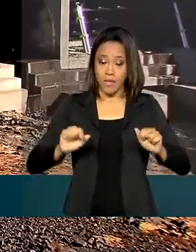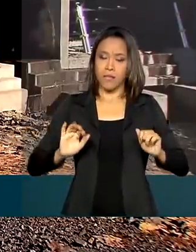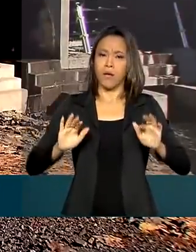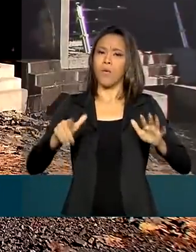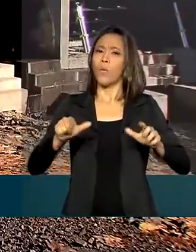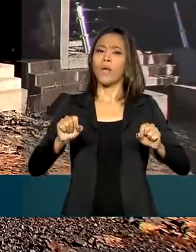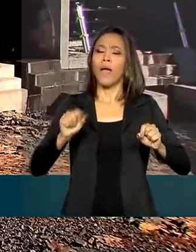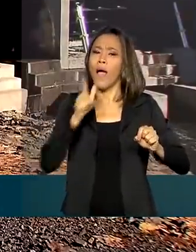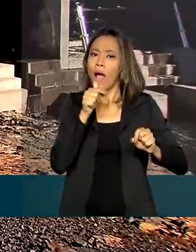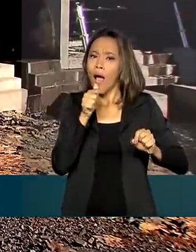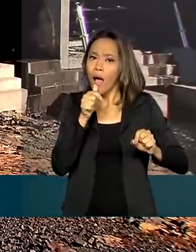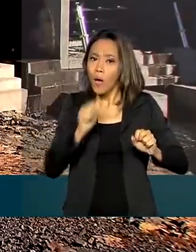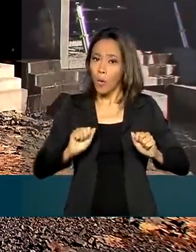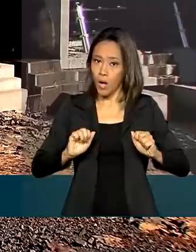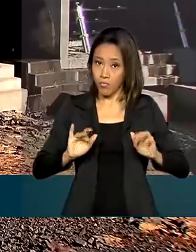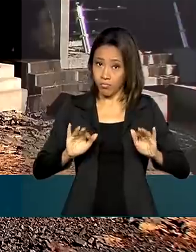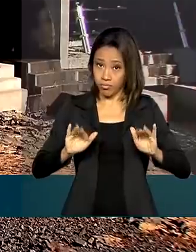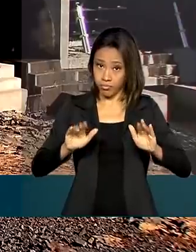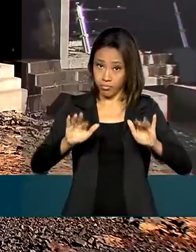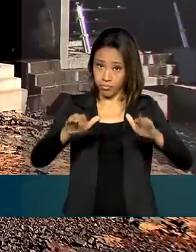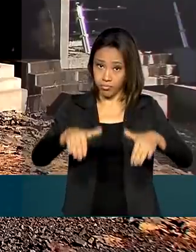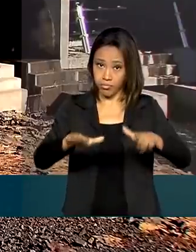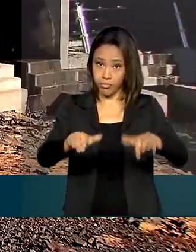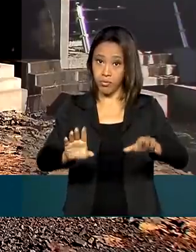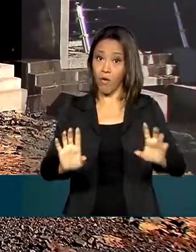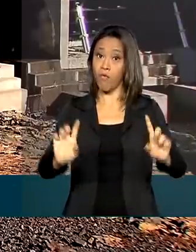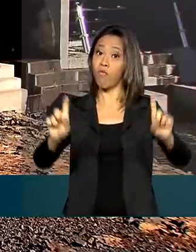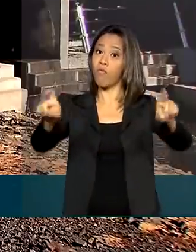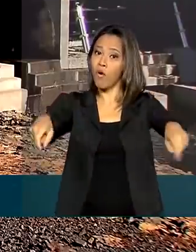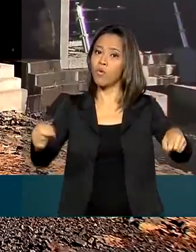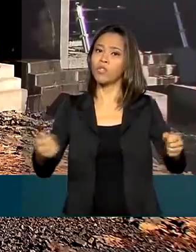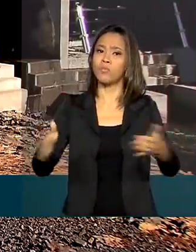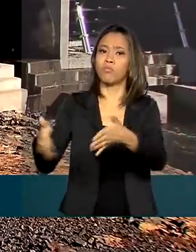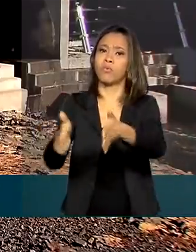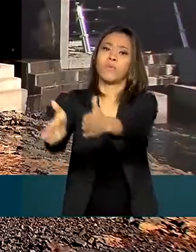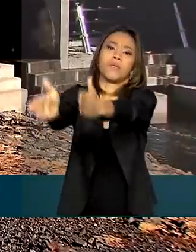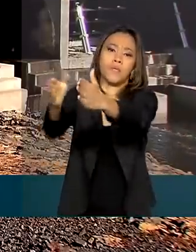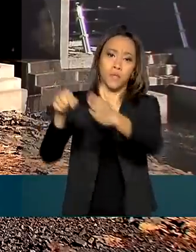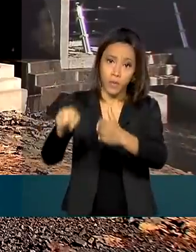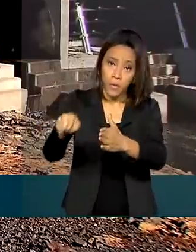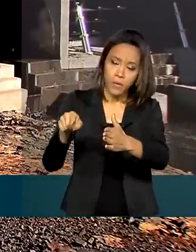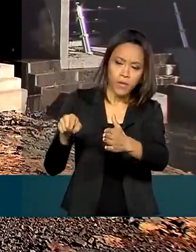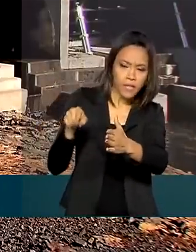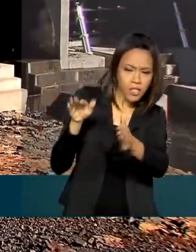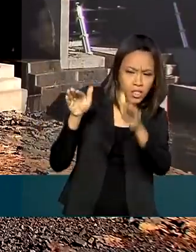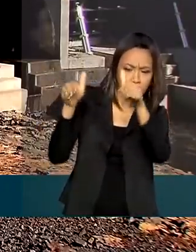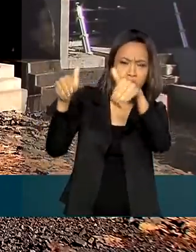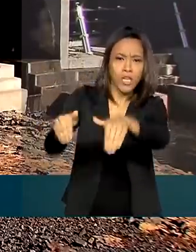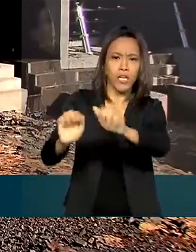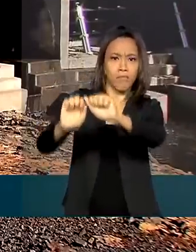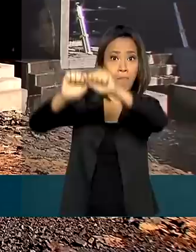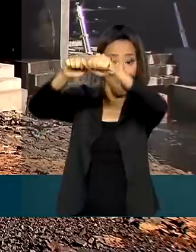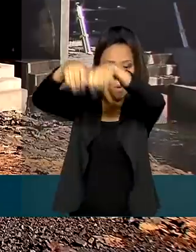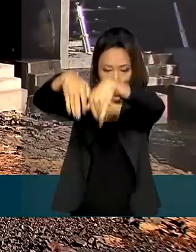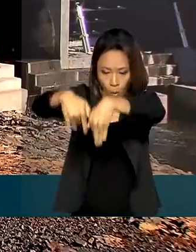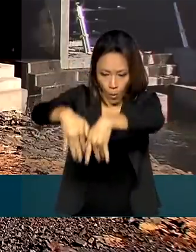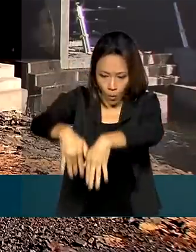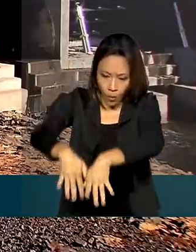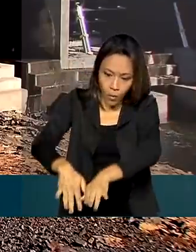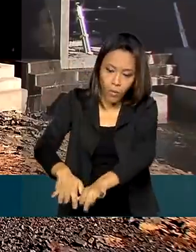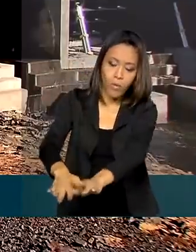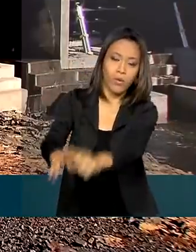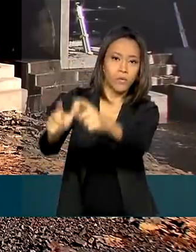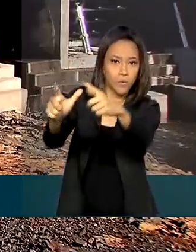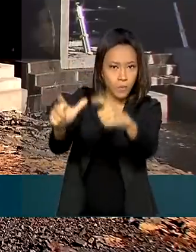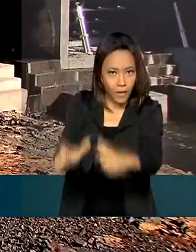faz com que a água retorne para o braço do rio Santana e chegue até lá, ao canal, onde a água vai desembocar